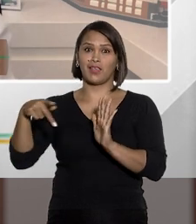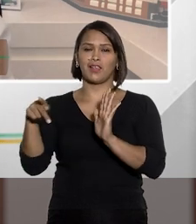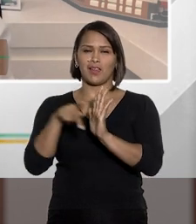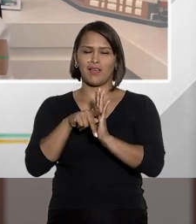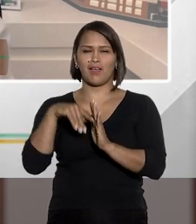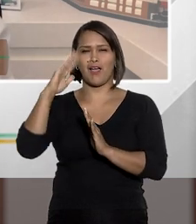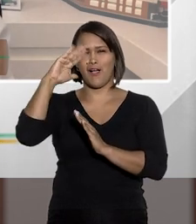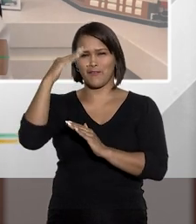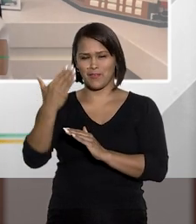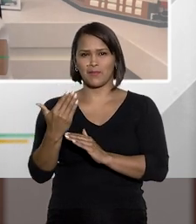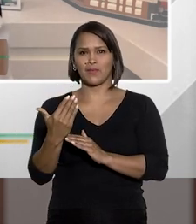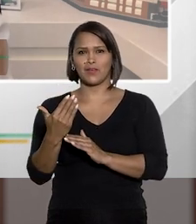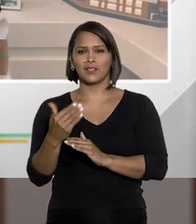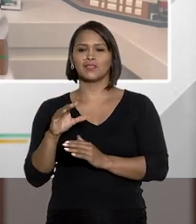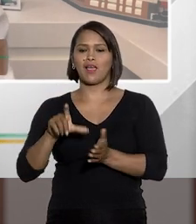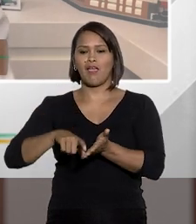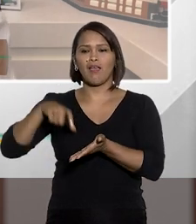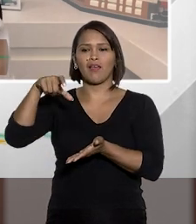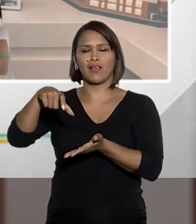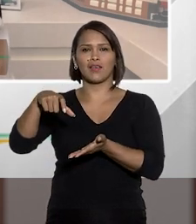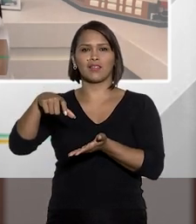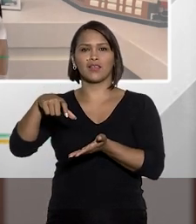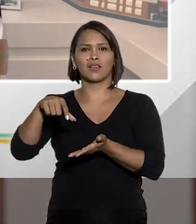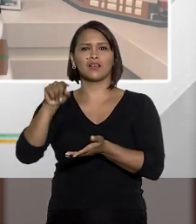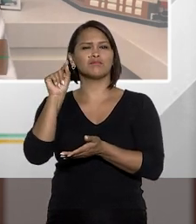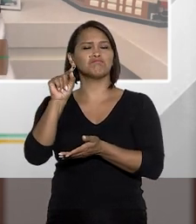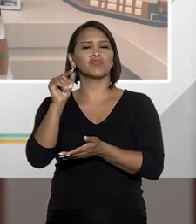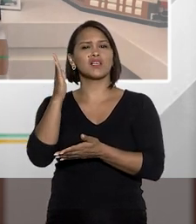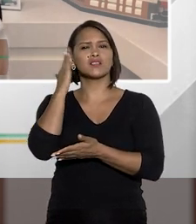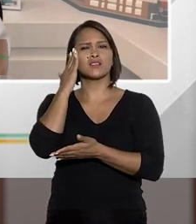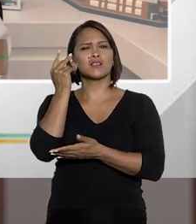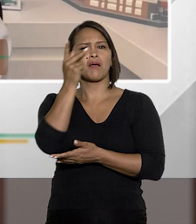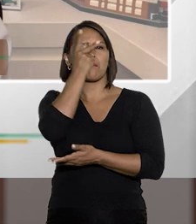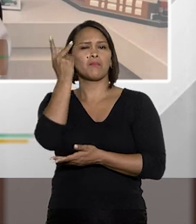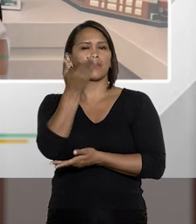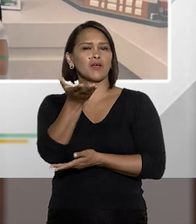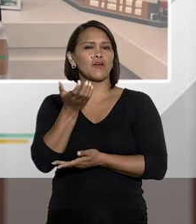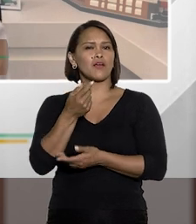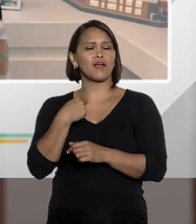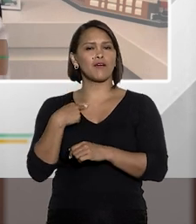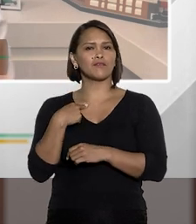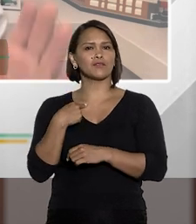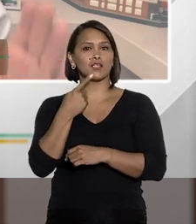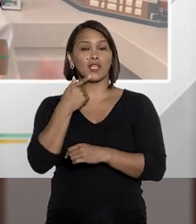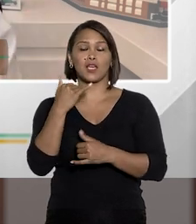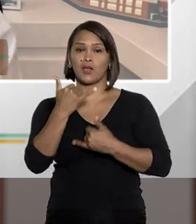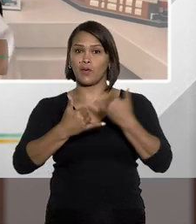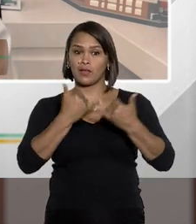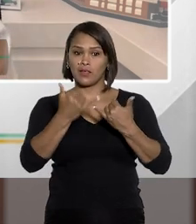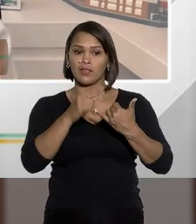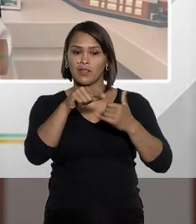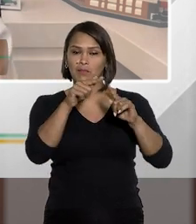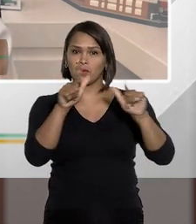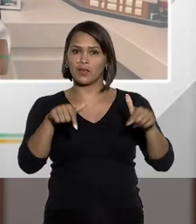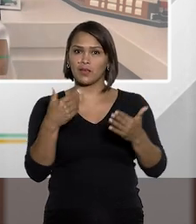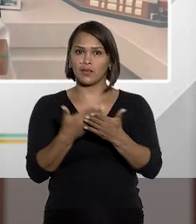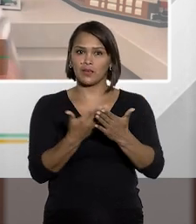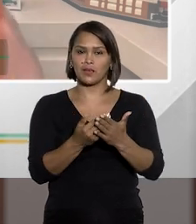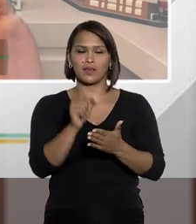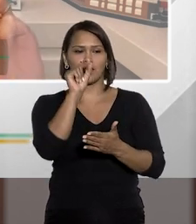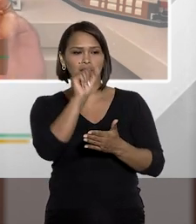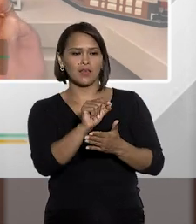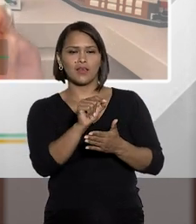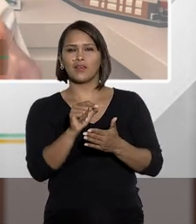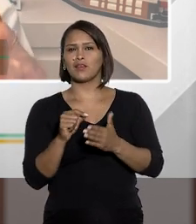carteirada. Carteirada. É, a carteirada, você sabe com quem você está falando? Quer dizer, até brinco em sala de aula,